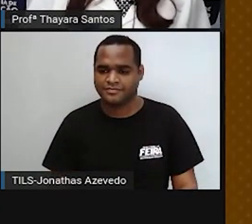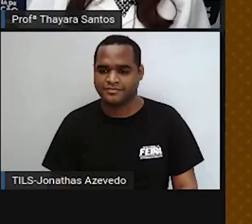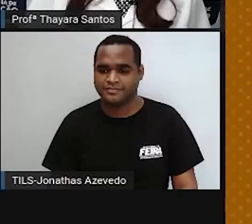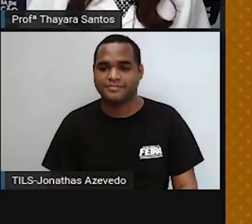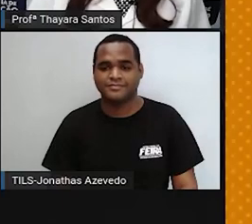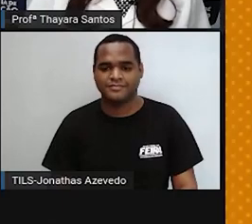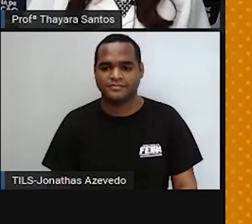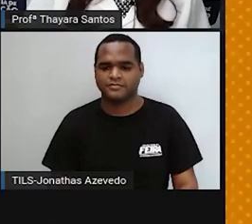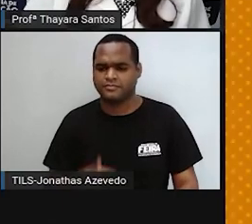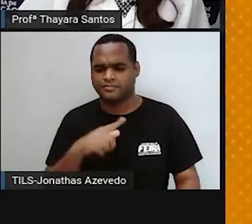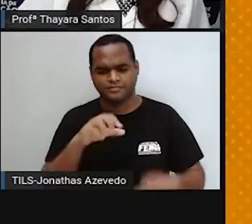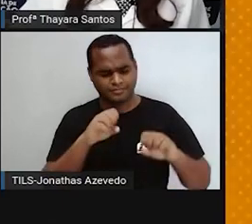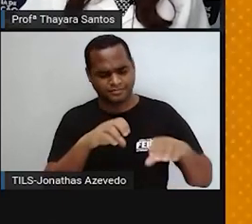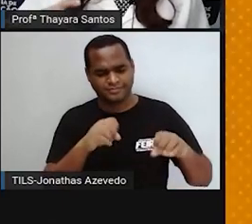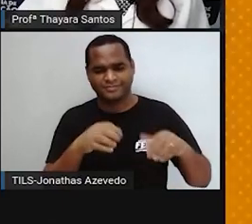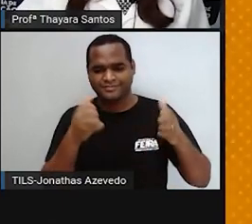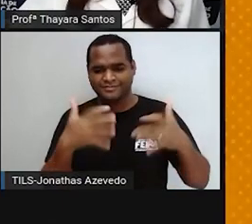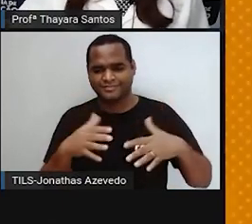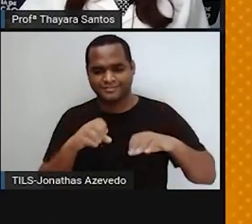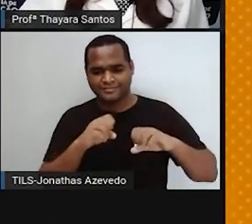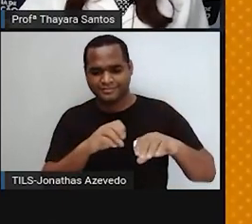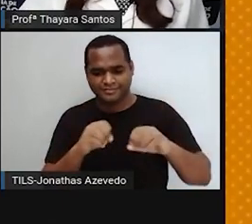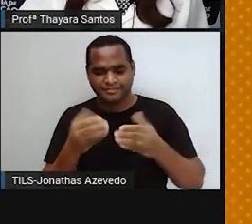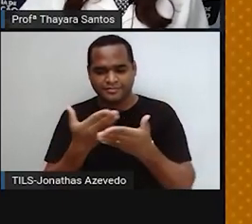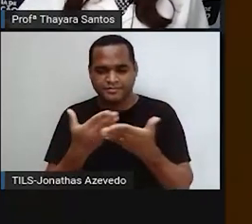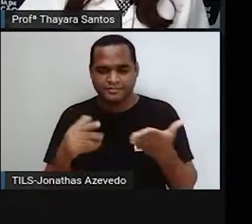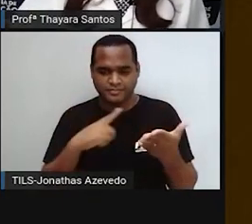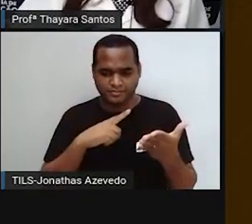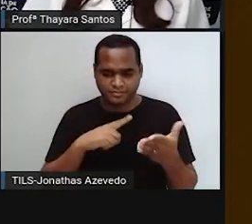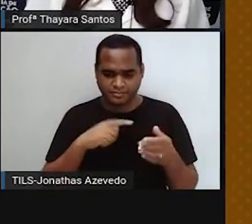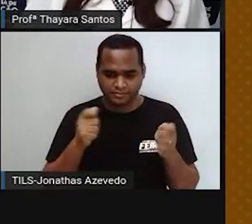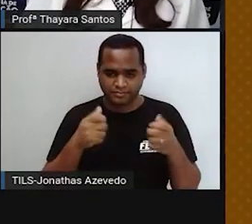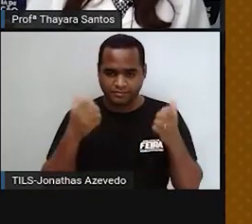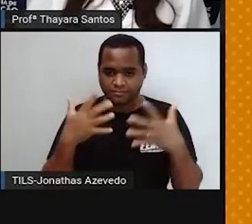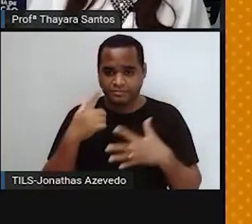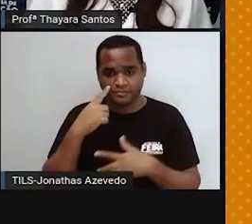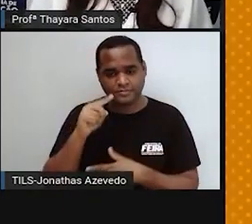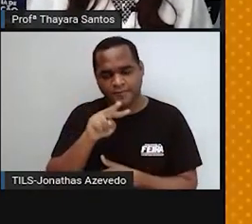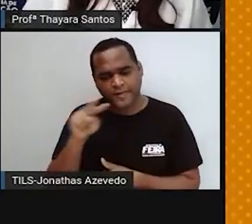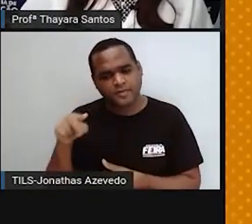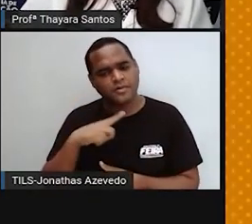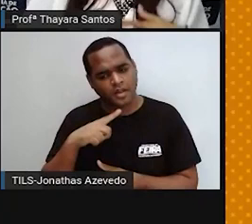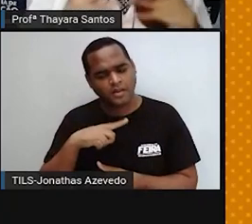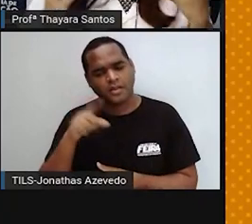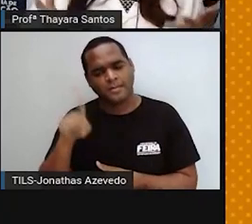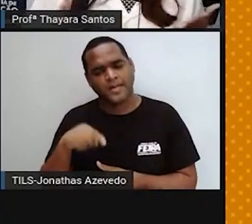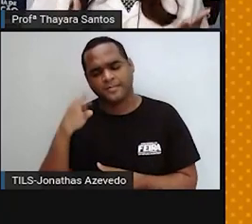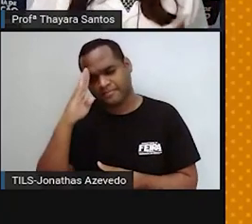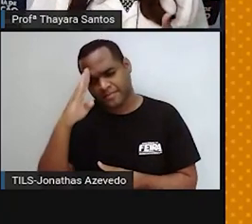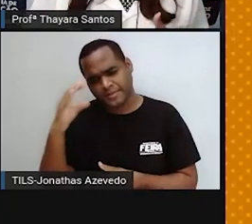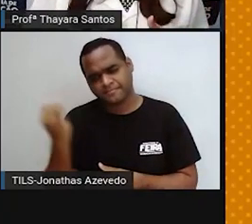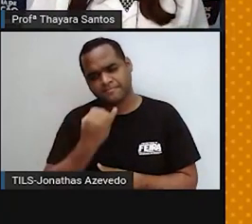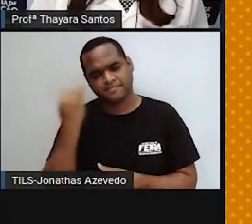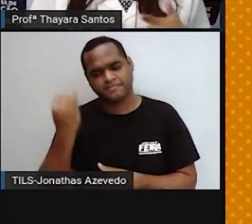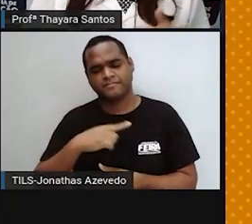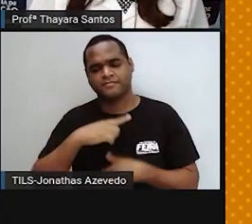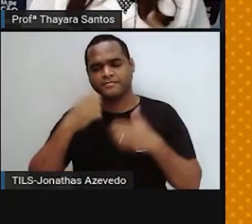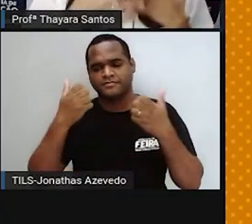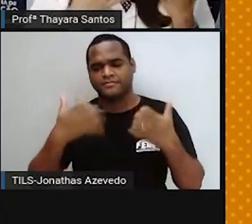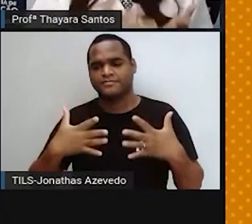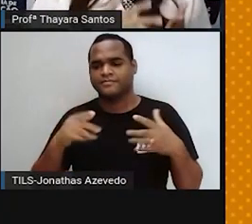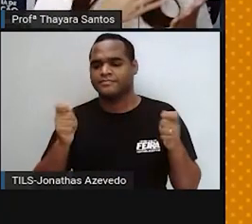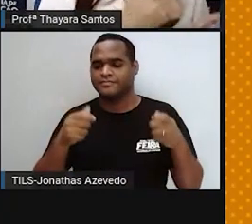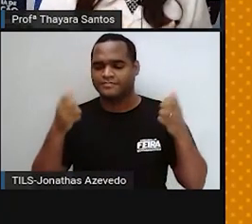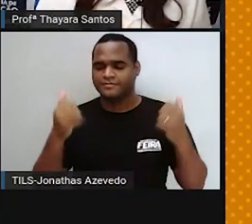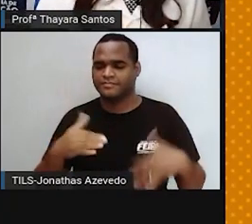E na aula passada, a gente viu que a função a função primordial da reprodução é